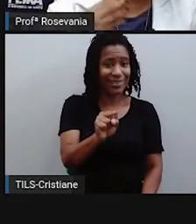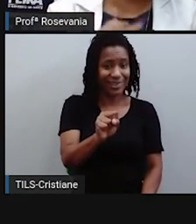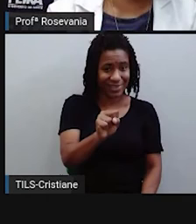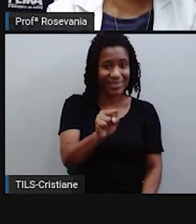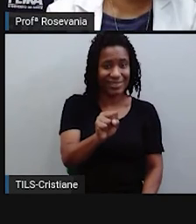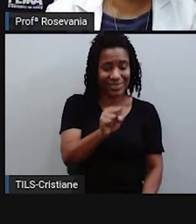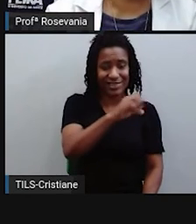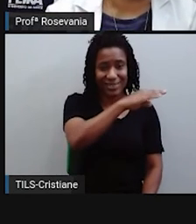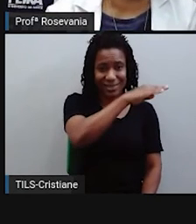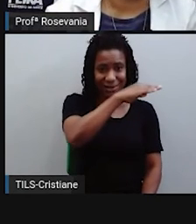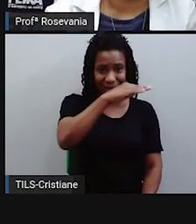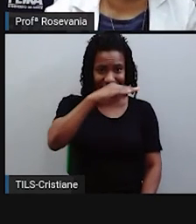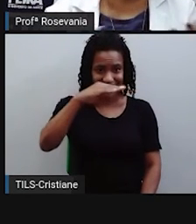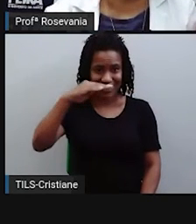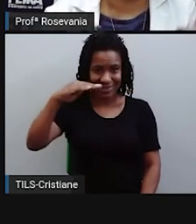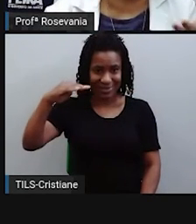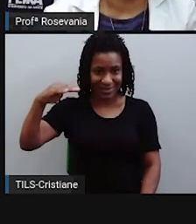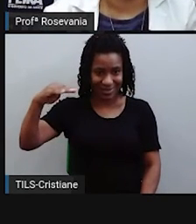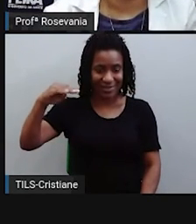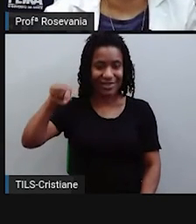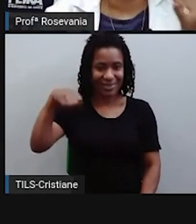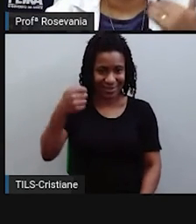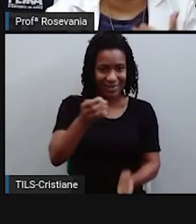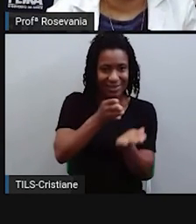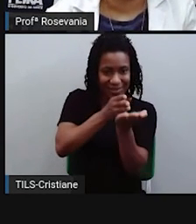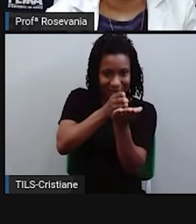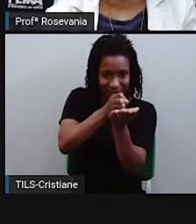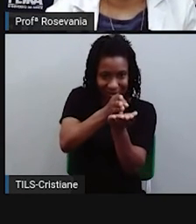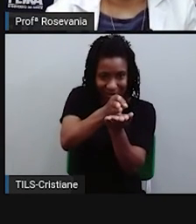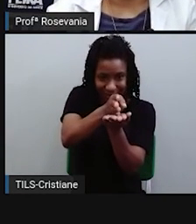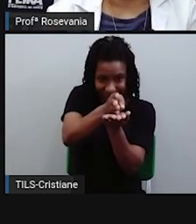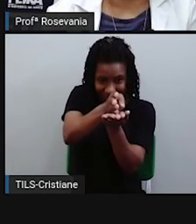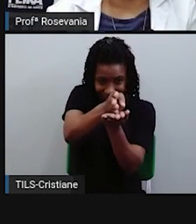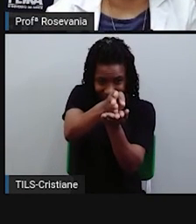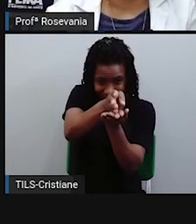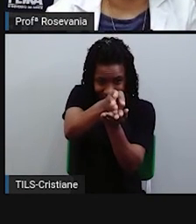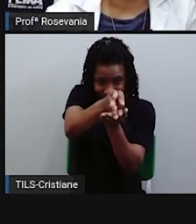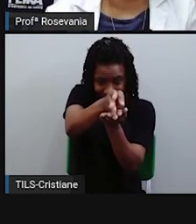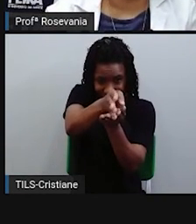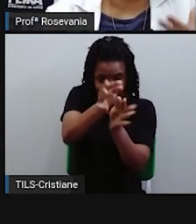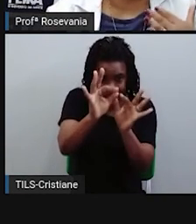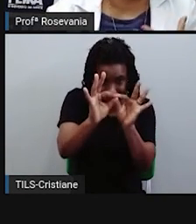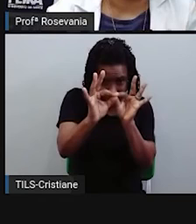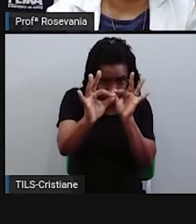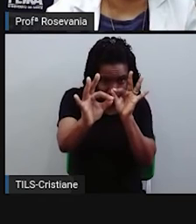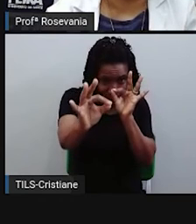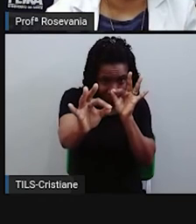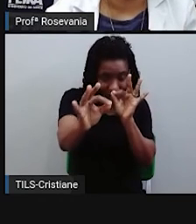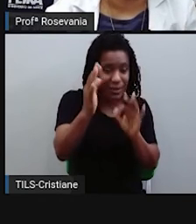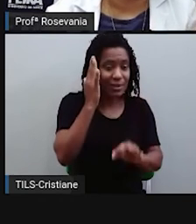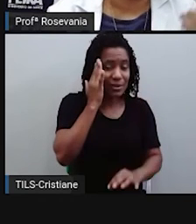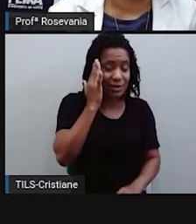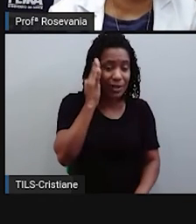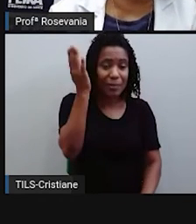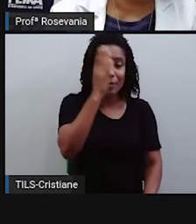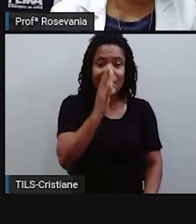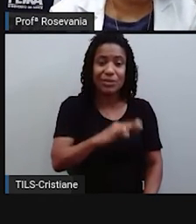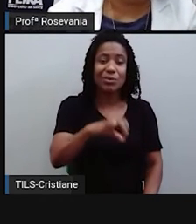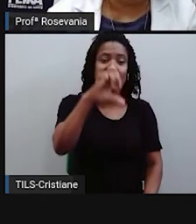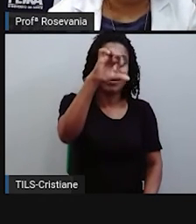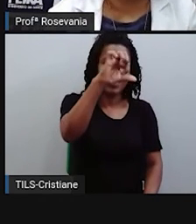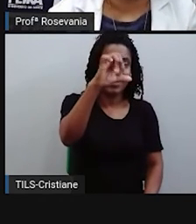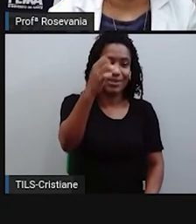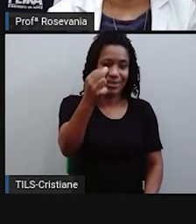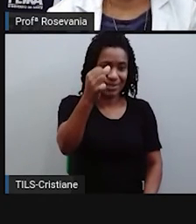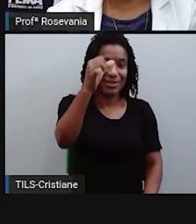A gente já estudou anteriormente, a gente sabe que o território brasileiro tá localizado, né, 93% no Hemisfério Sul e 7% no